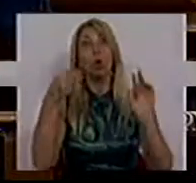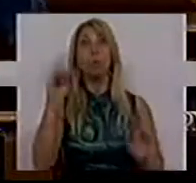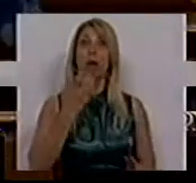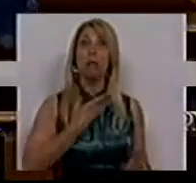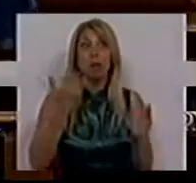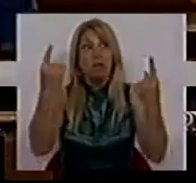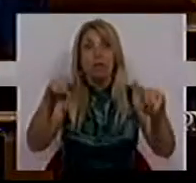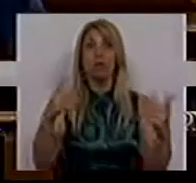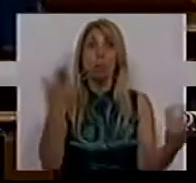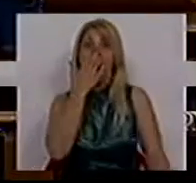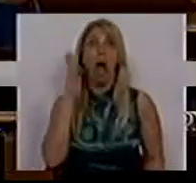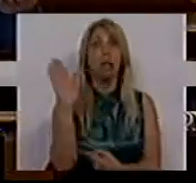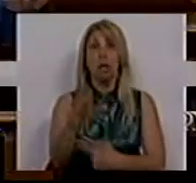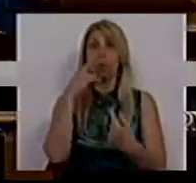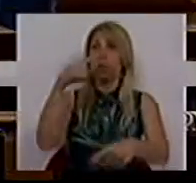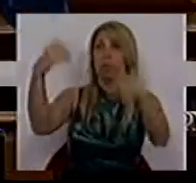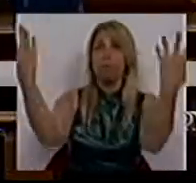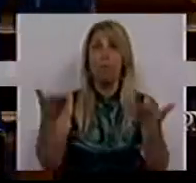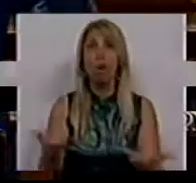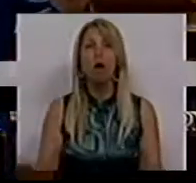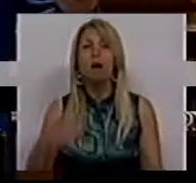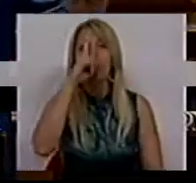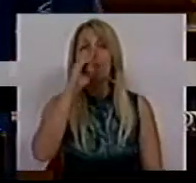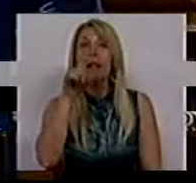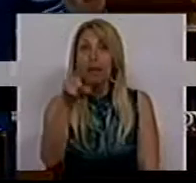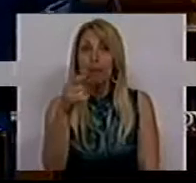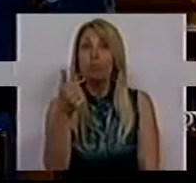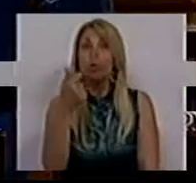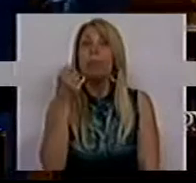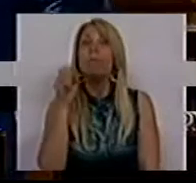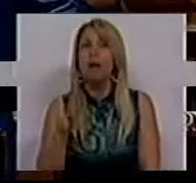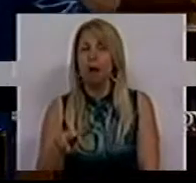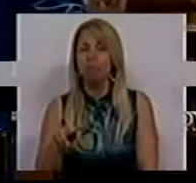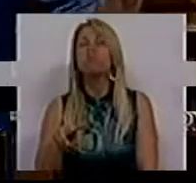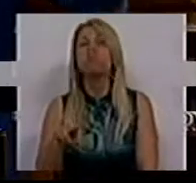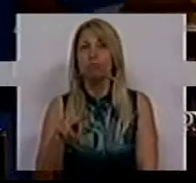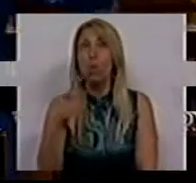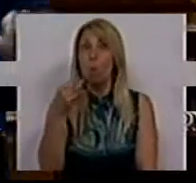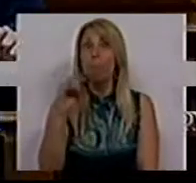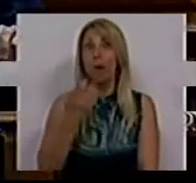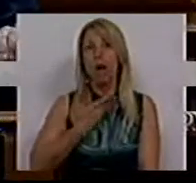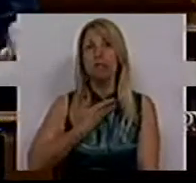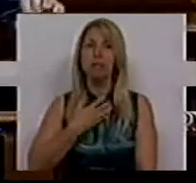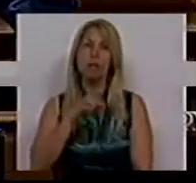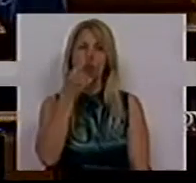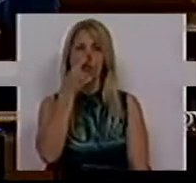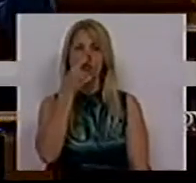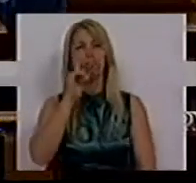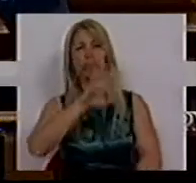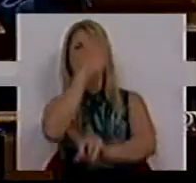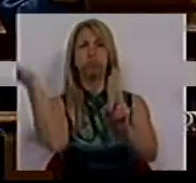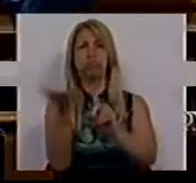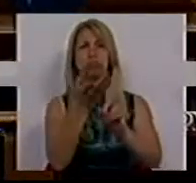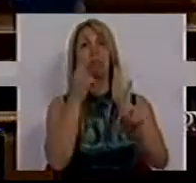matéria. Lembramo-nos, no BPN, que o PSD preferiu condenar o regulador do que